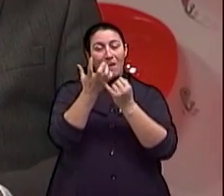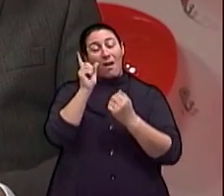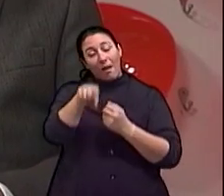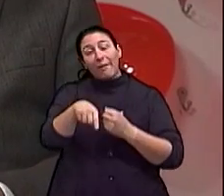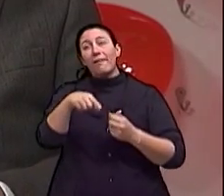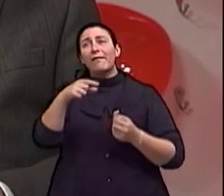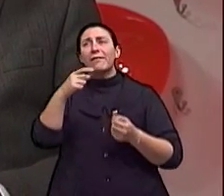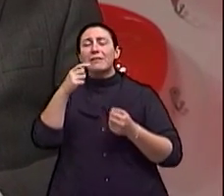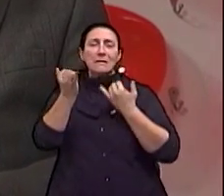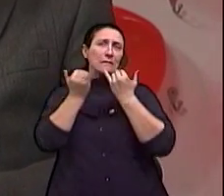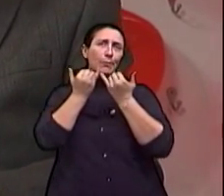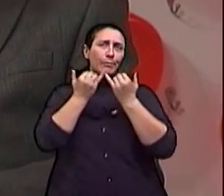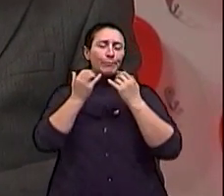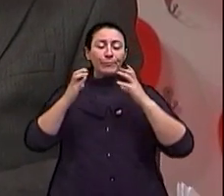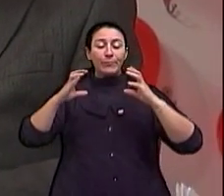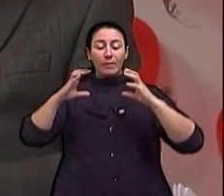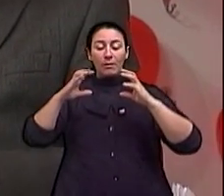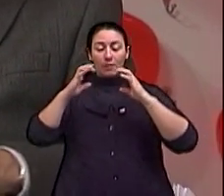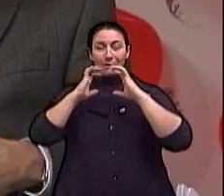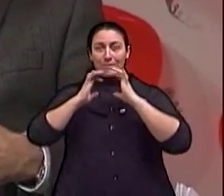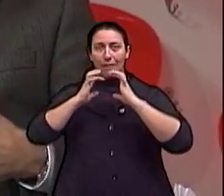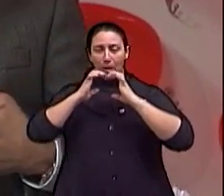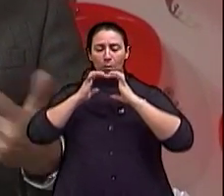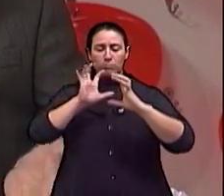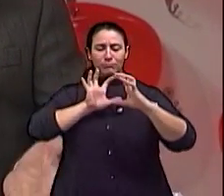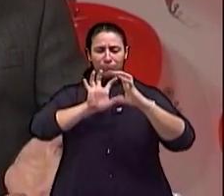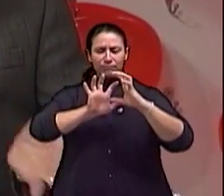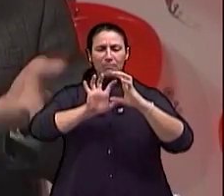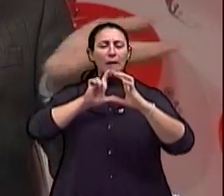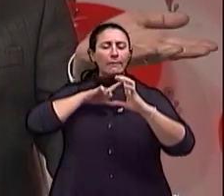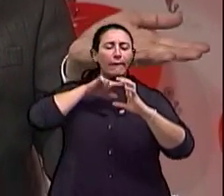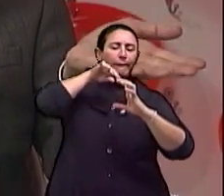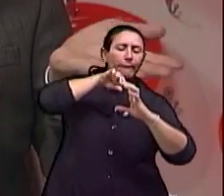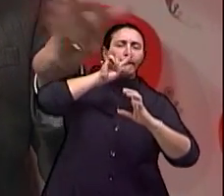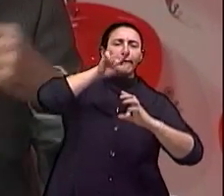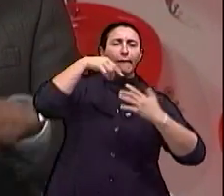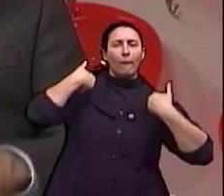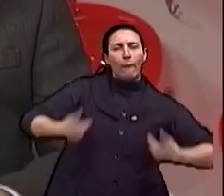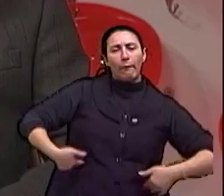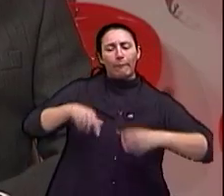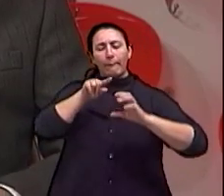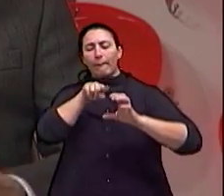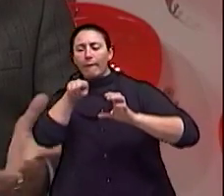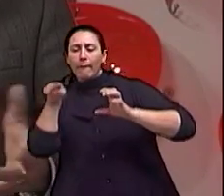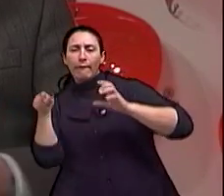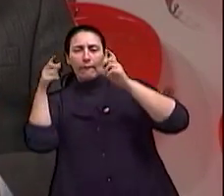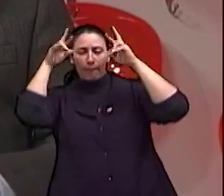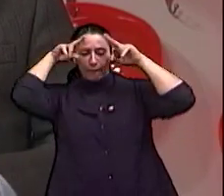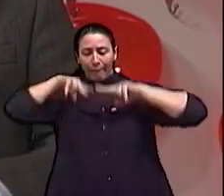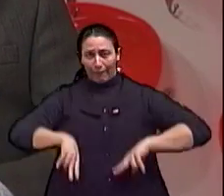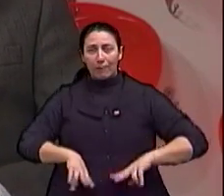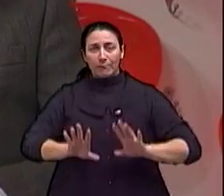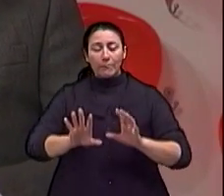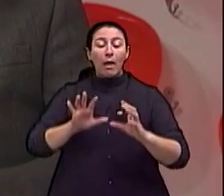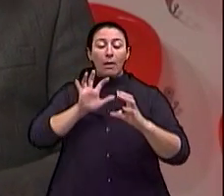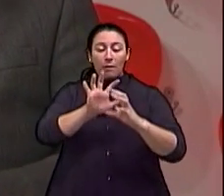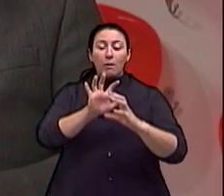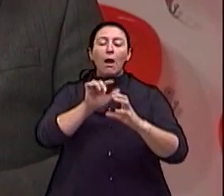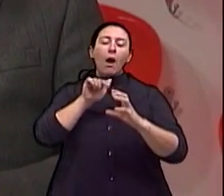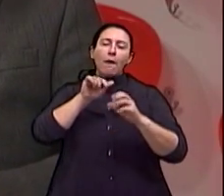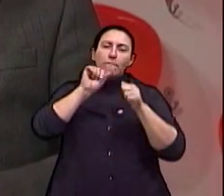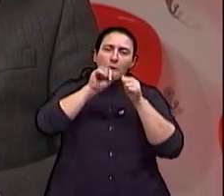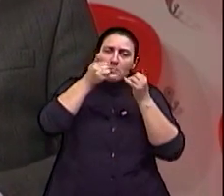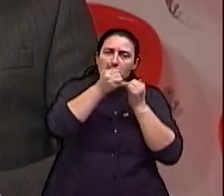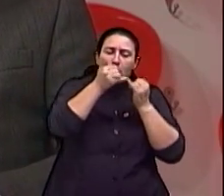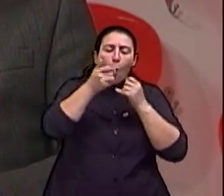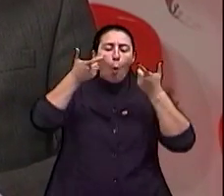e ele consequentemente traz consequências. Consequentemente traz consequências e é uma redundância. Mas